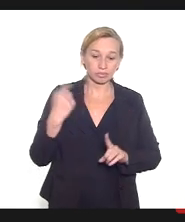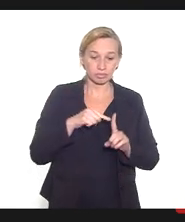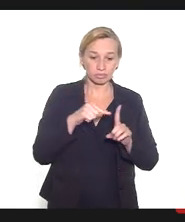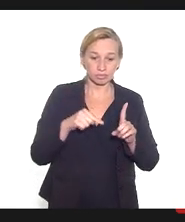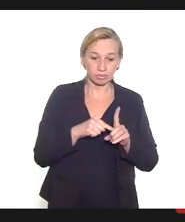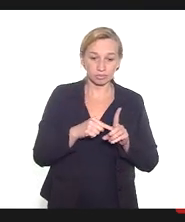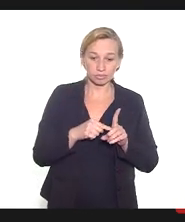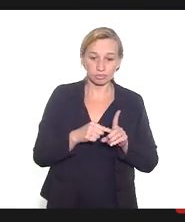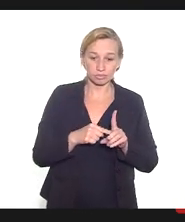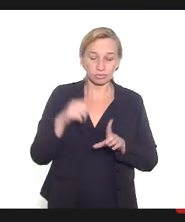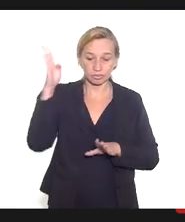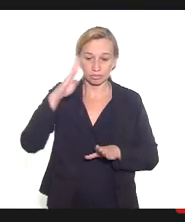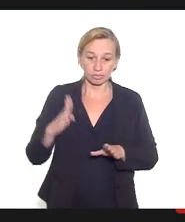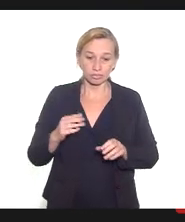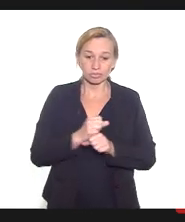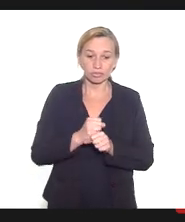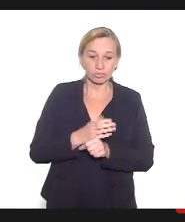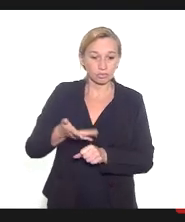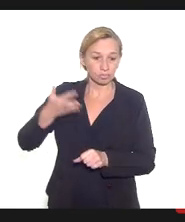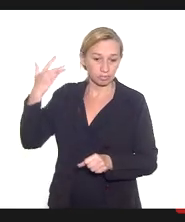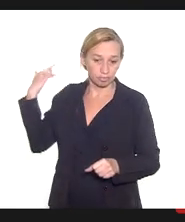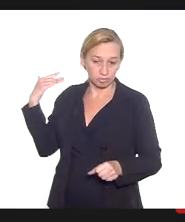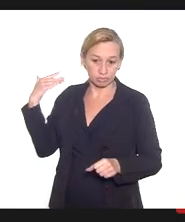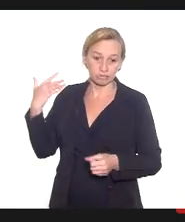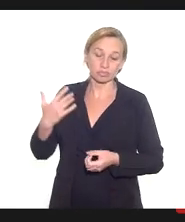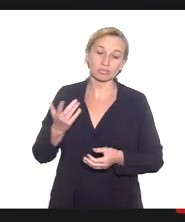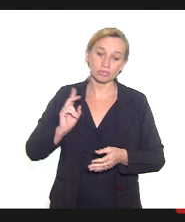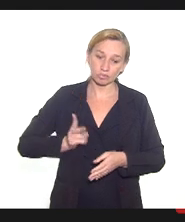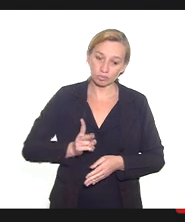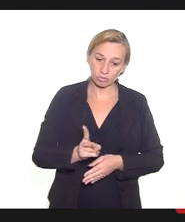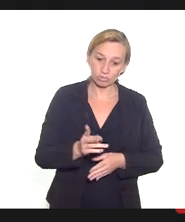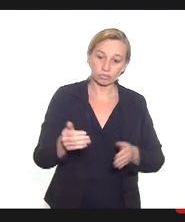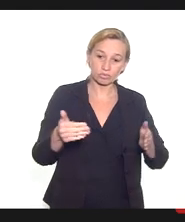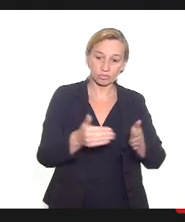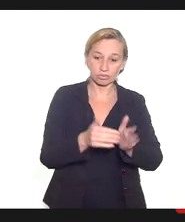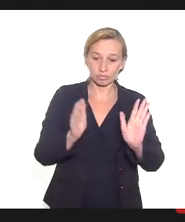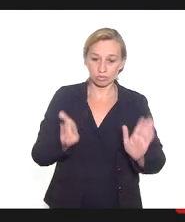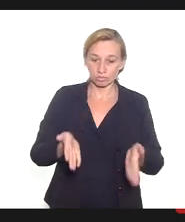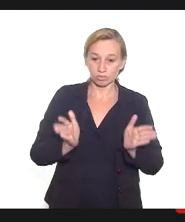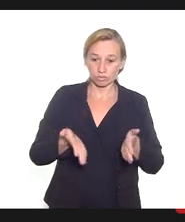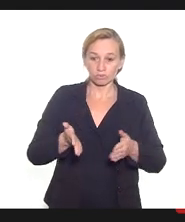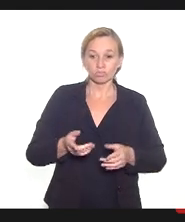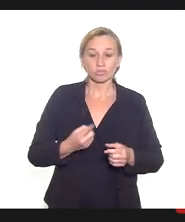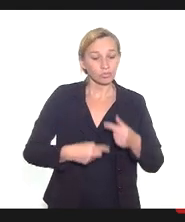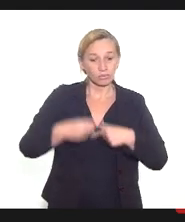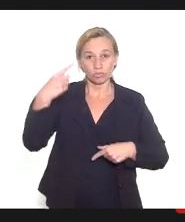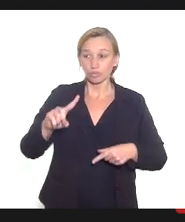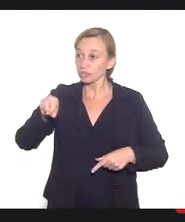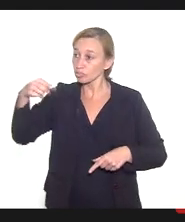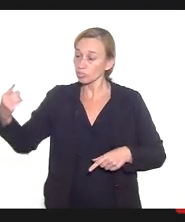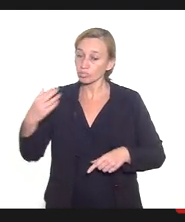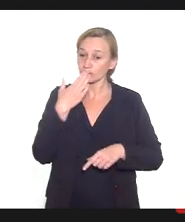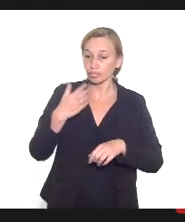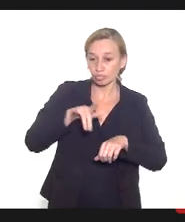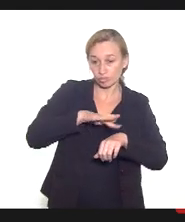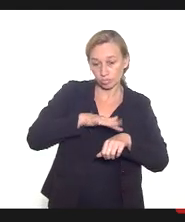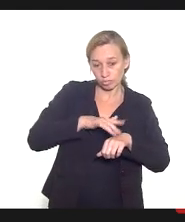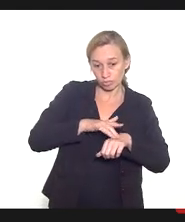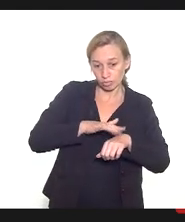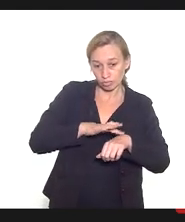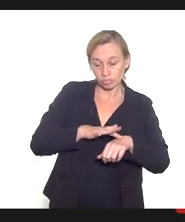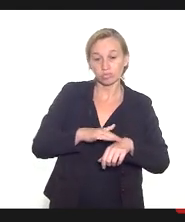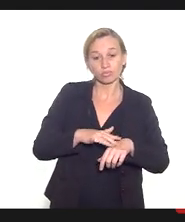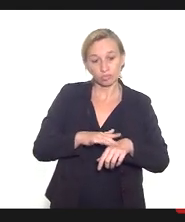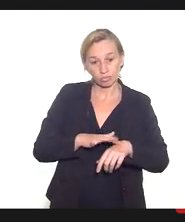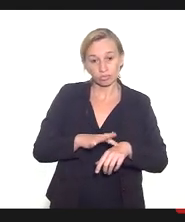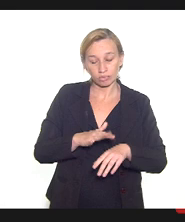no Brasil desde o ano passado e persiste sendo, supera várias outras causas de mortalidade